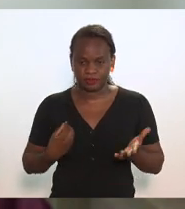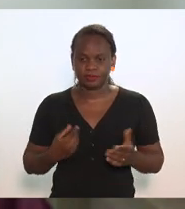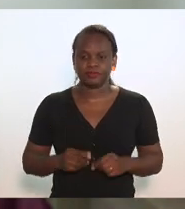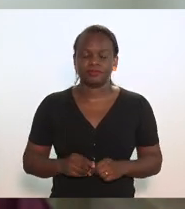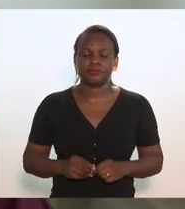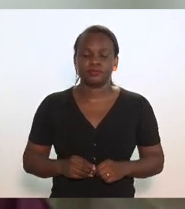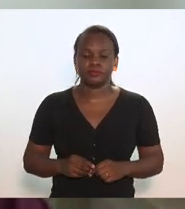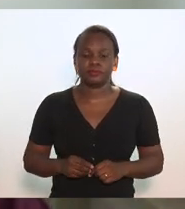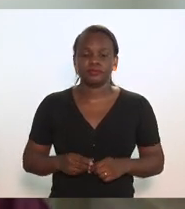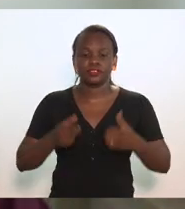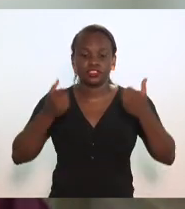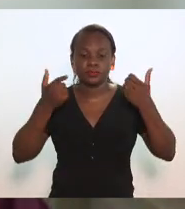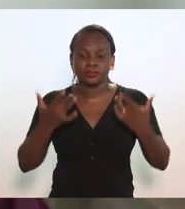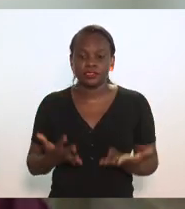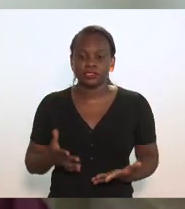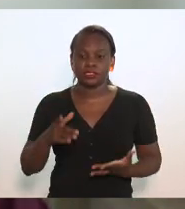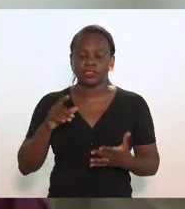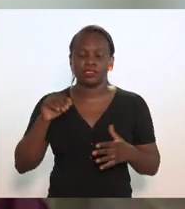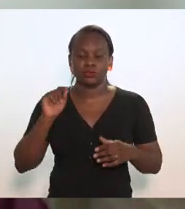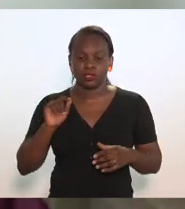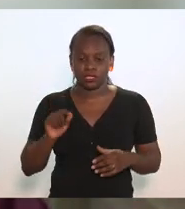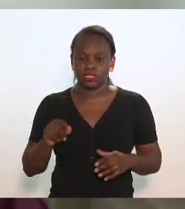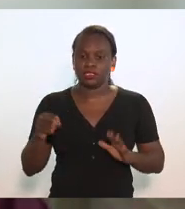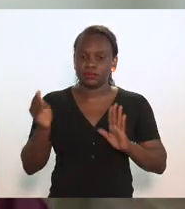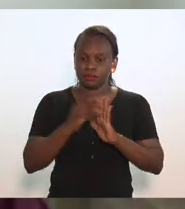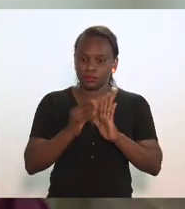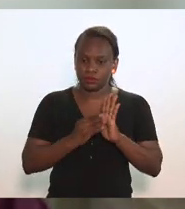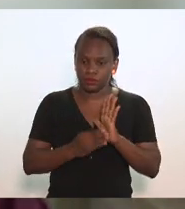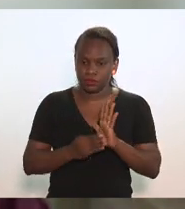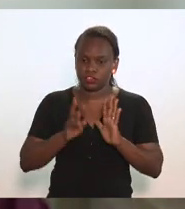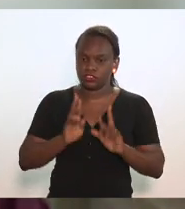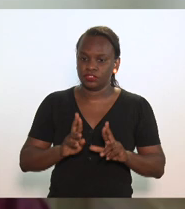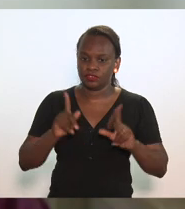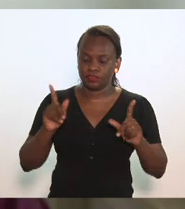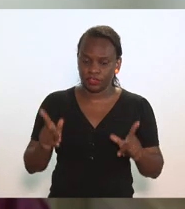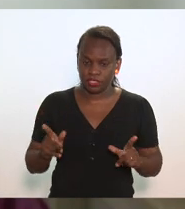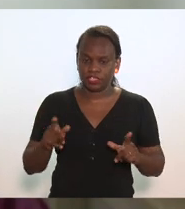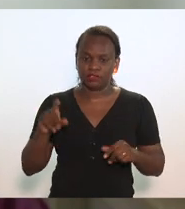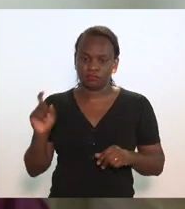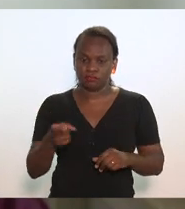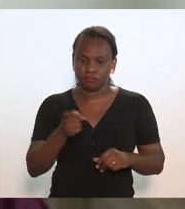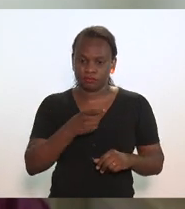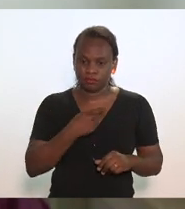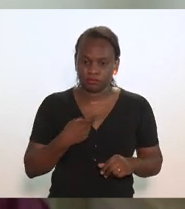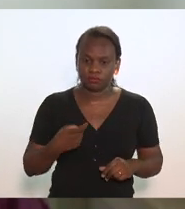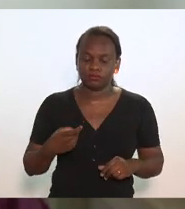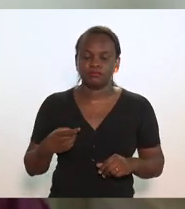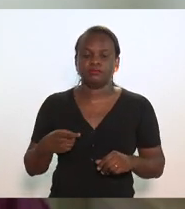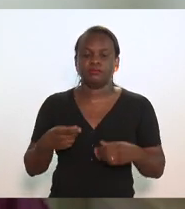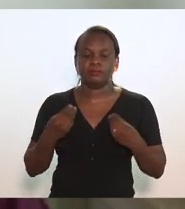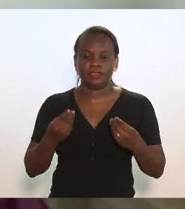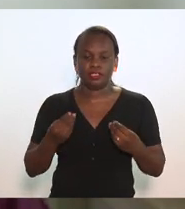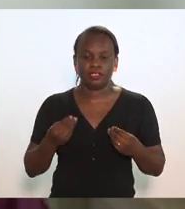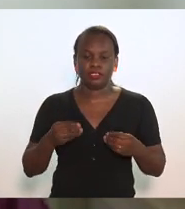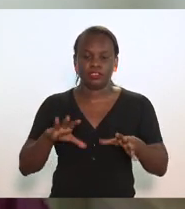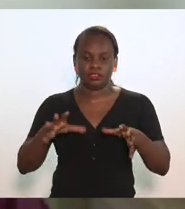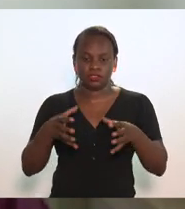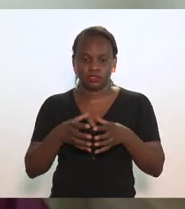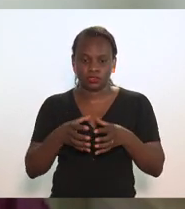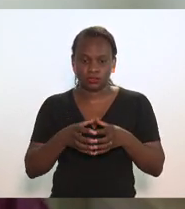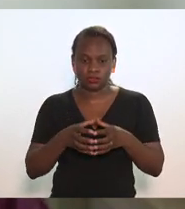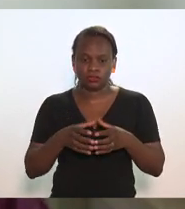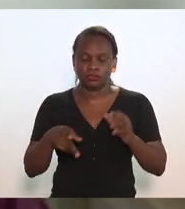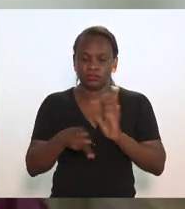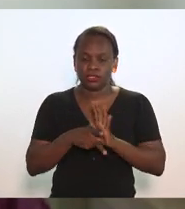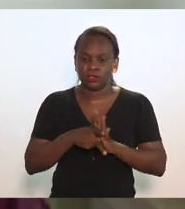que dispõe sobre a instituição de um regime diferenciado de tributação para o setor moageiro